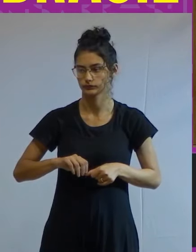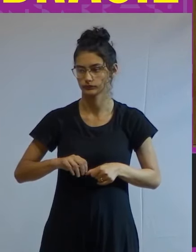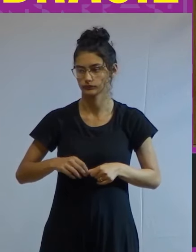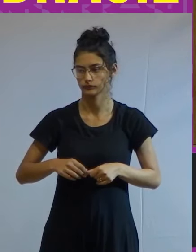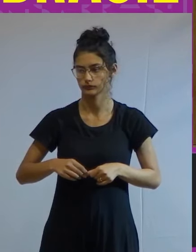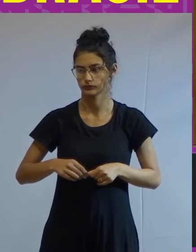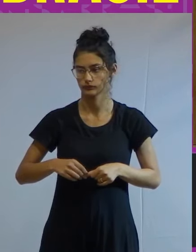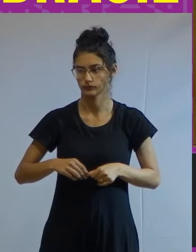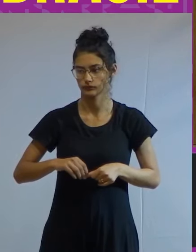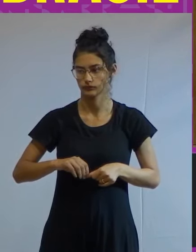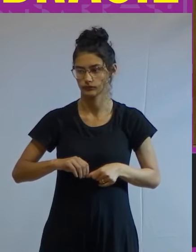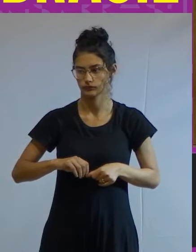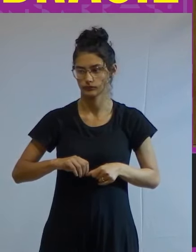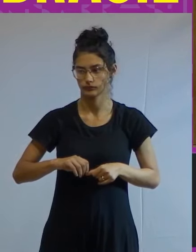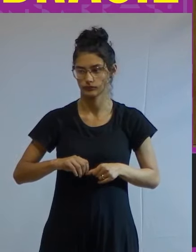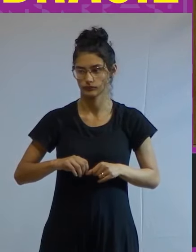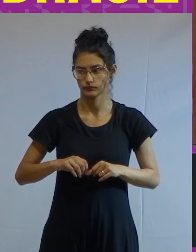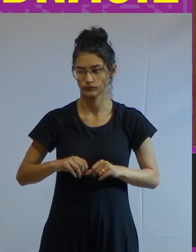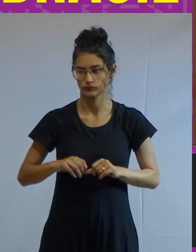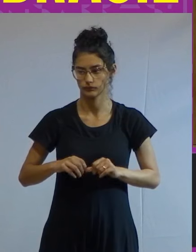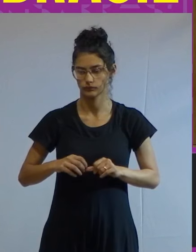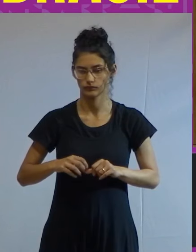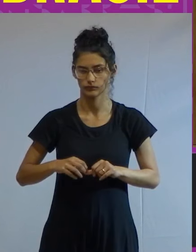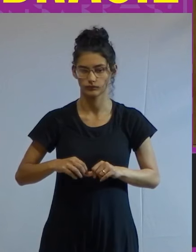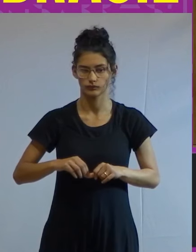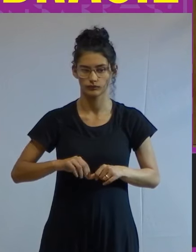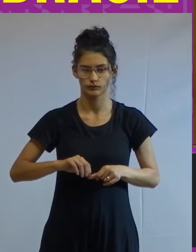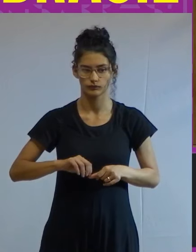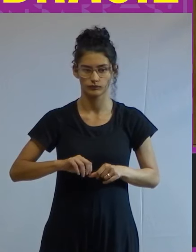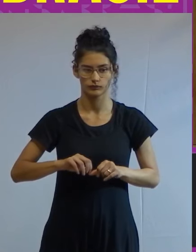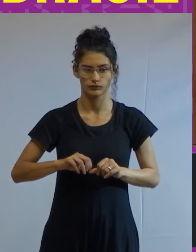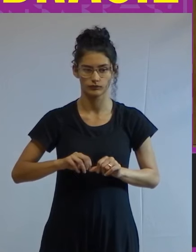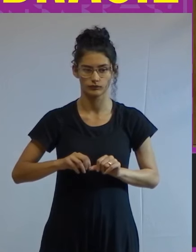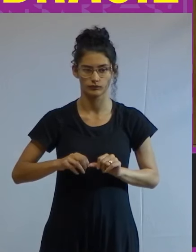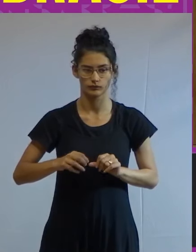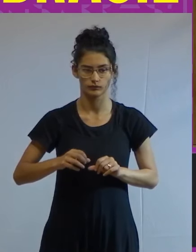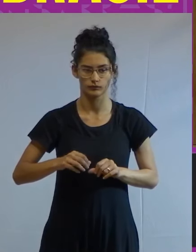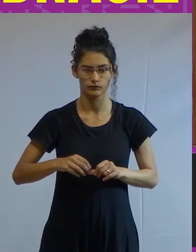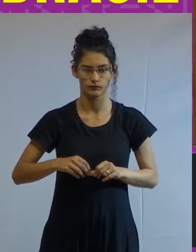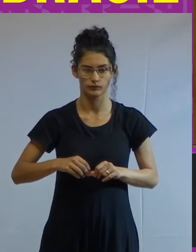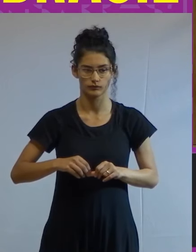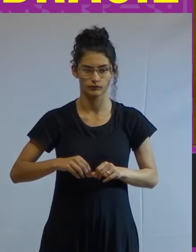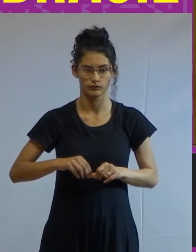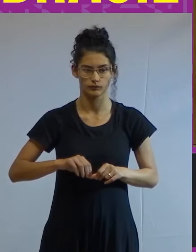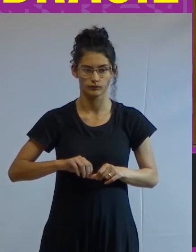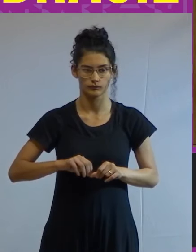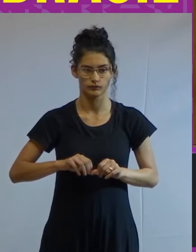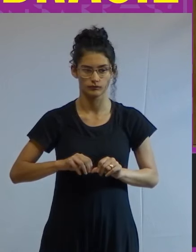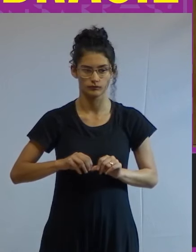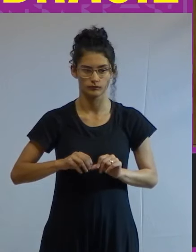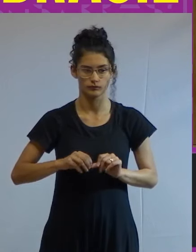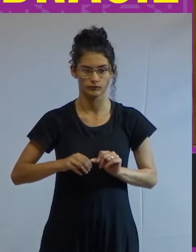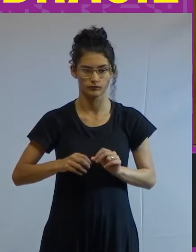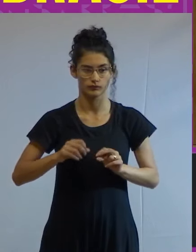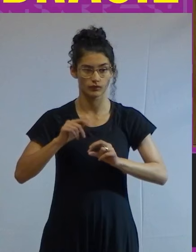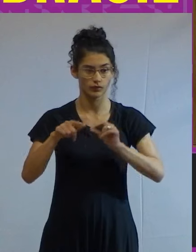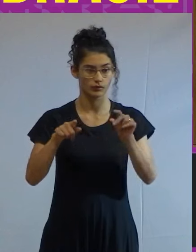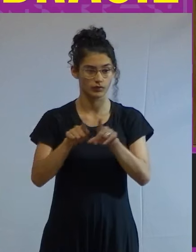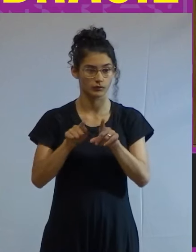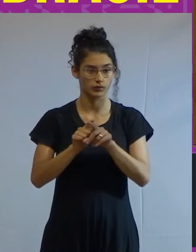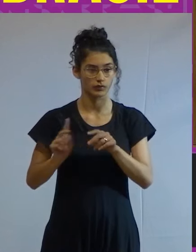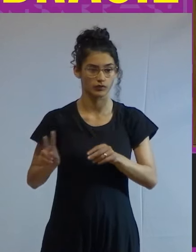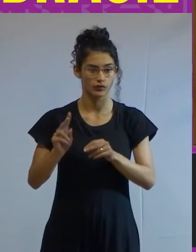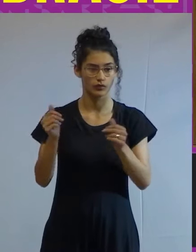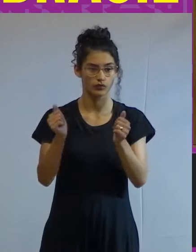do âmbito dos questionamentos de ordem ético moral já que pagar a força de trabalho abaixo de seu valor constitui